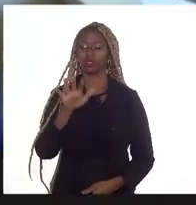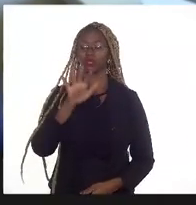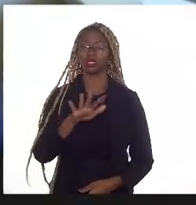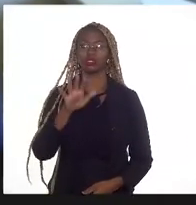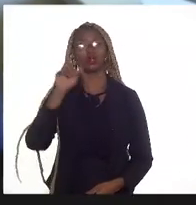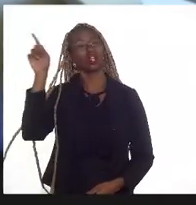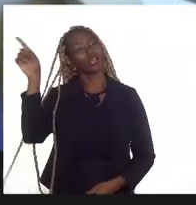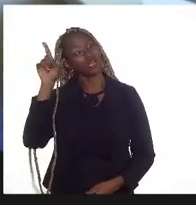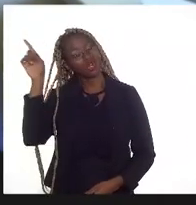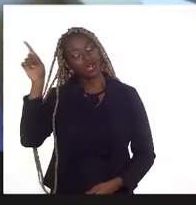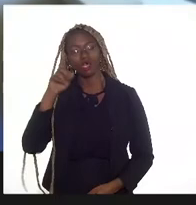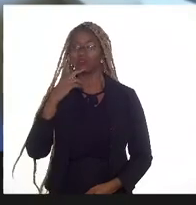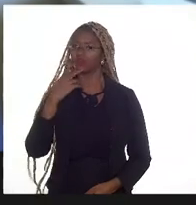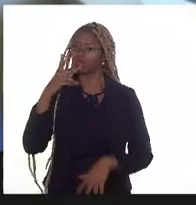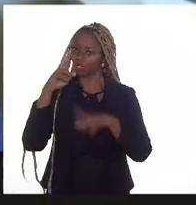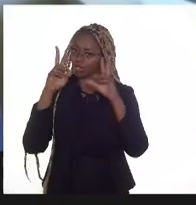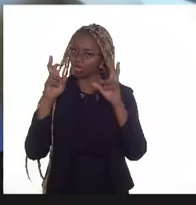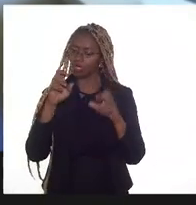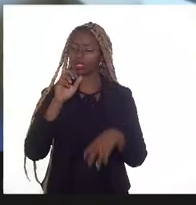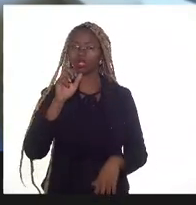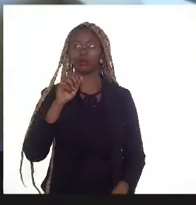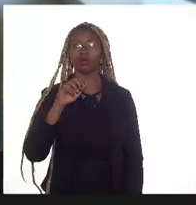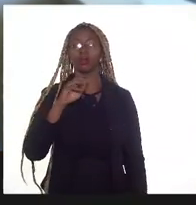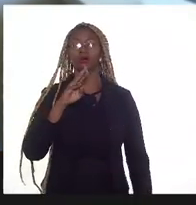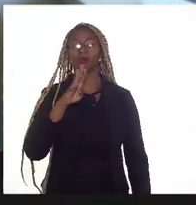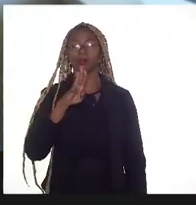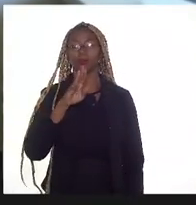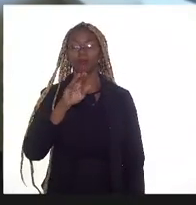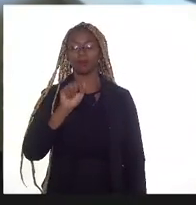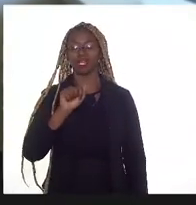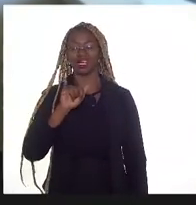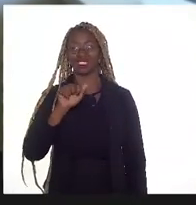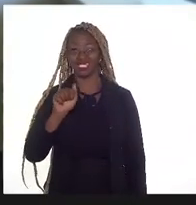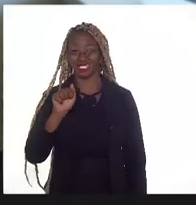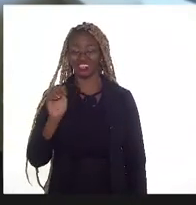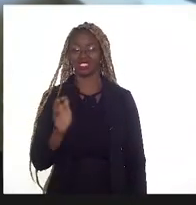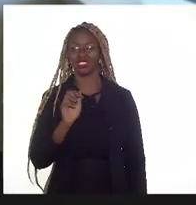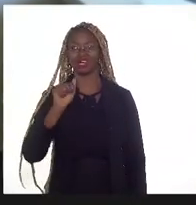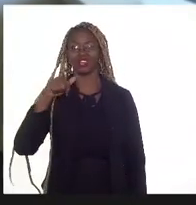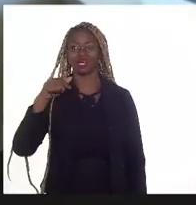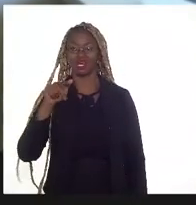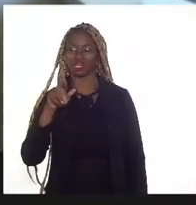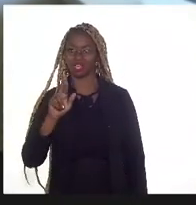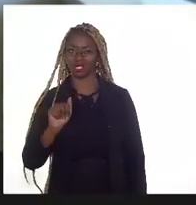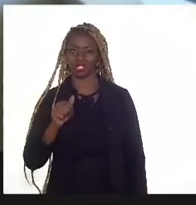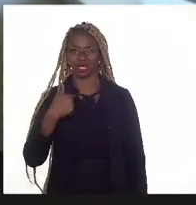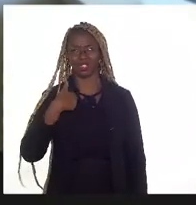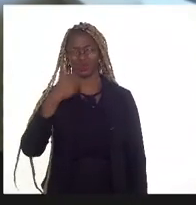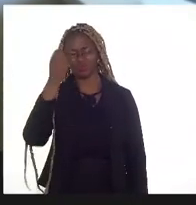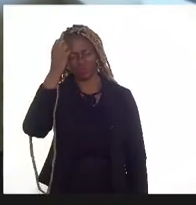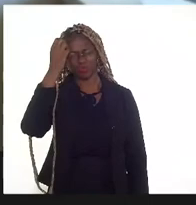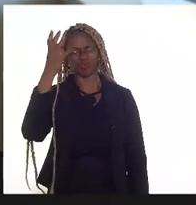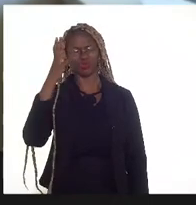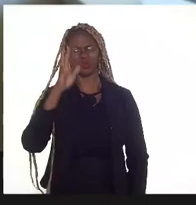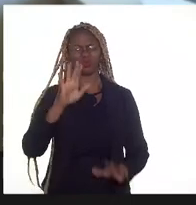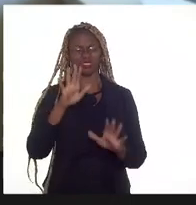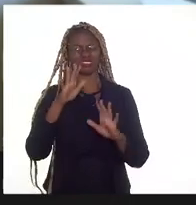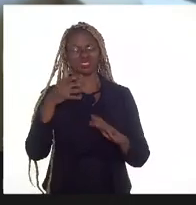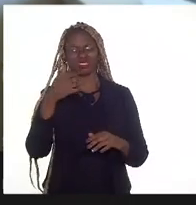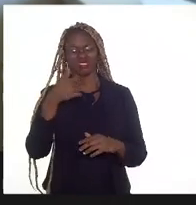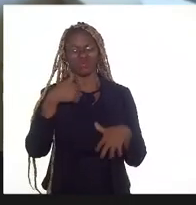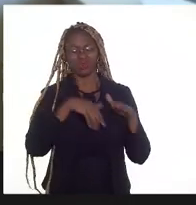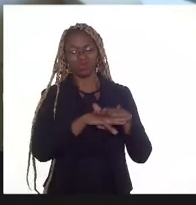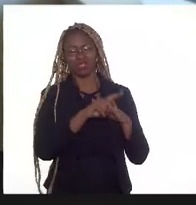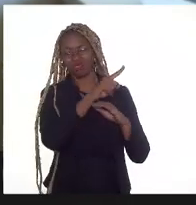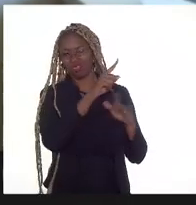de Angra e o outro, eu não me lembro, mas eu guardei a matéria, em que,